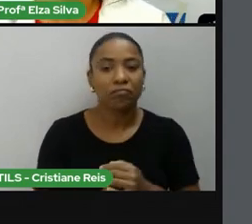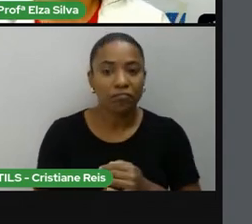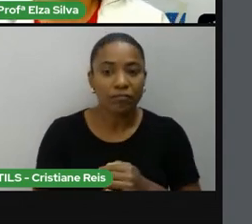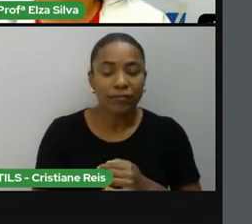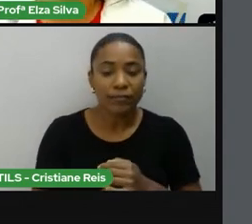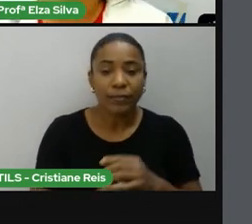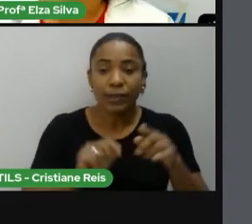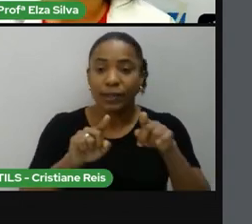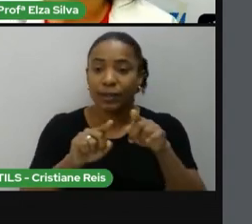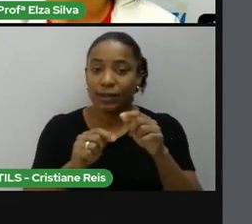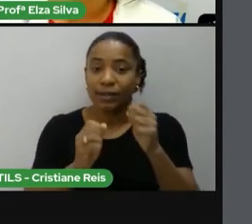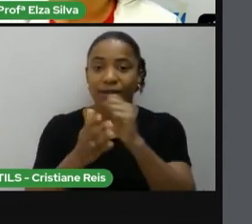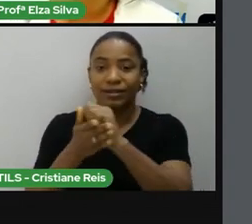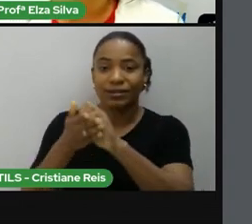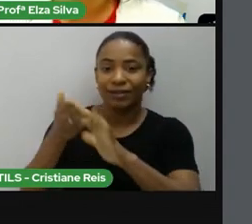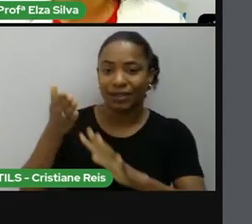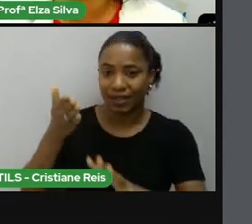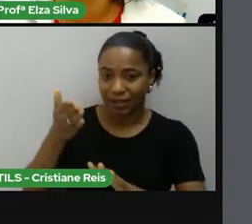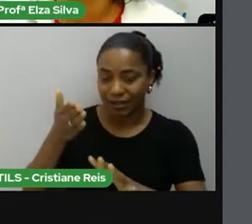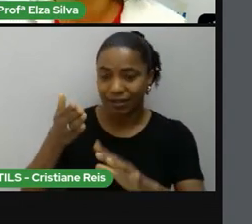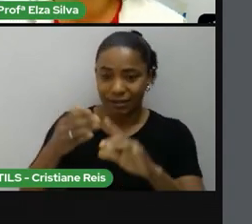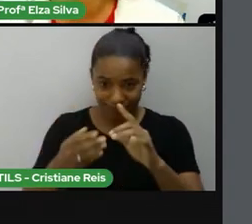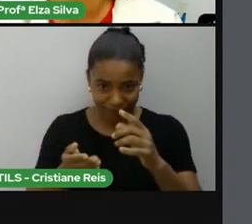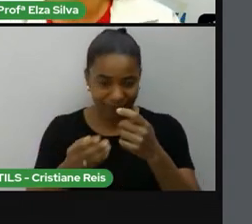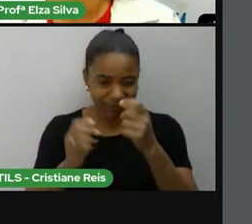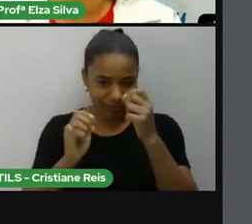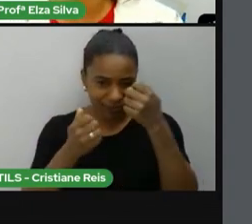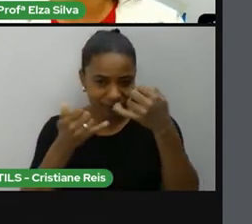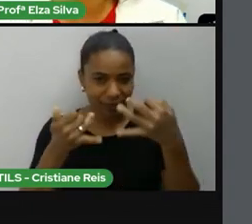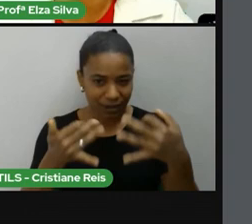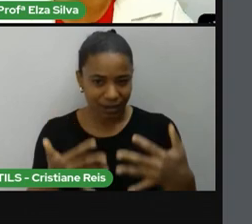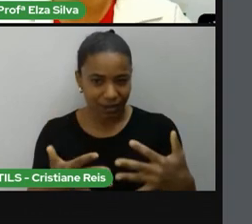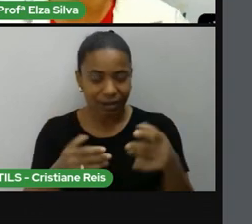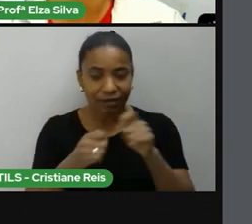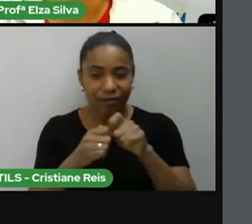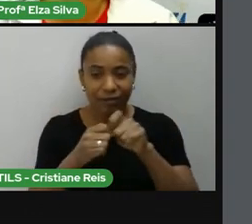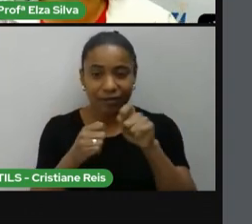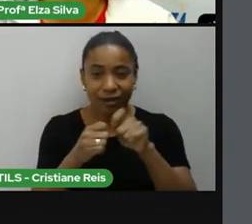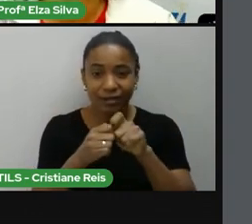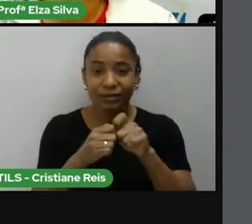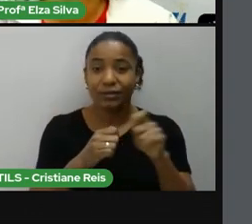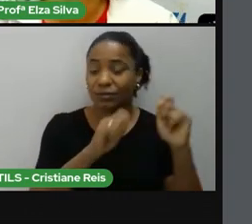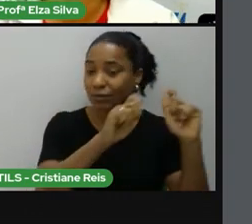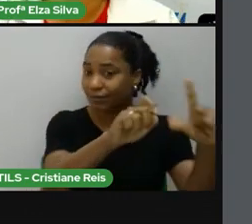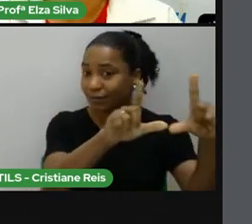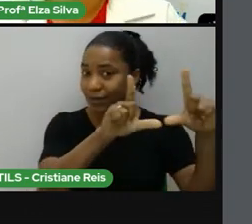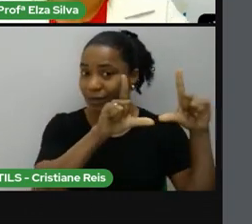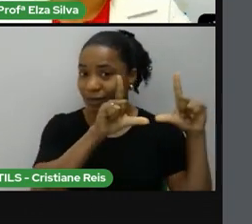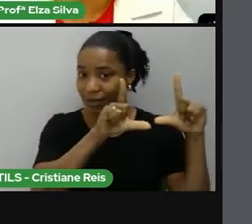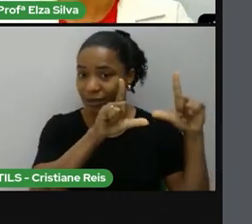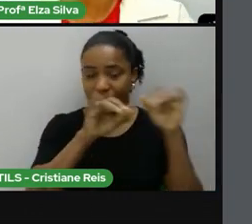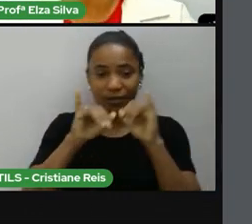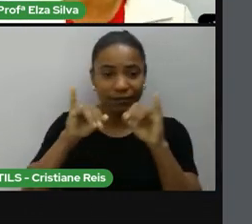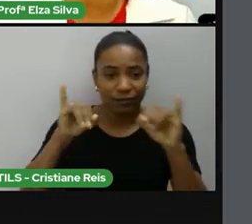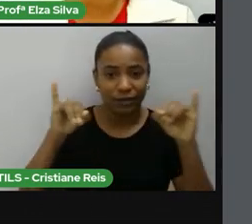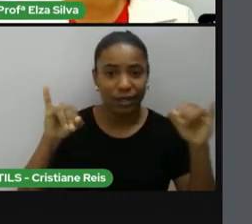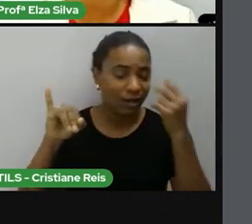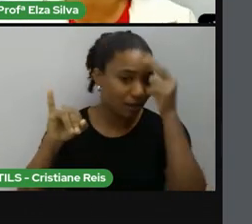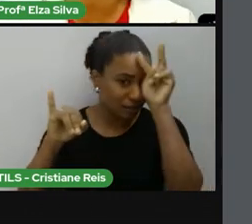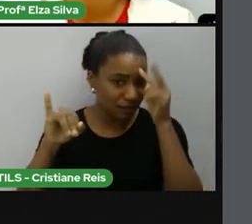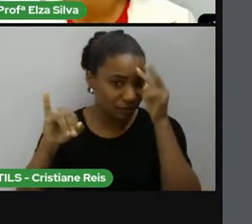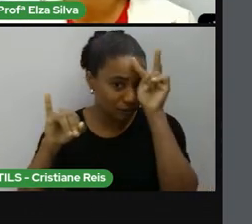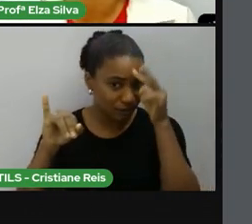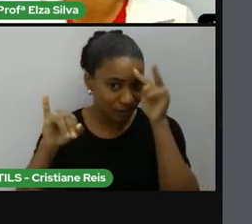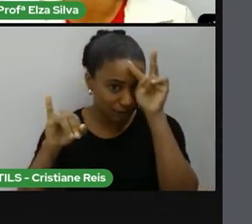atividade diz assim elabora um cartaz de divulgação dessa história no caso a história que está no